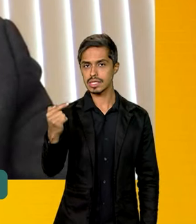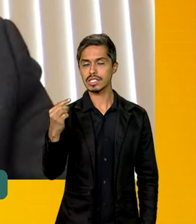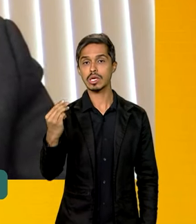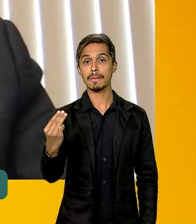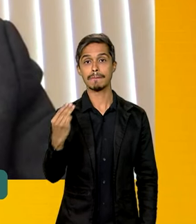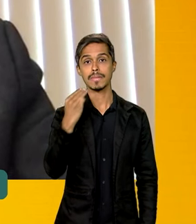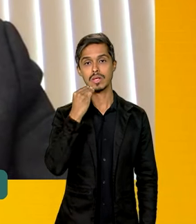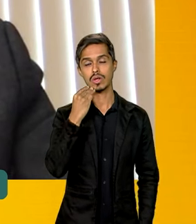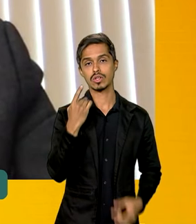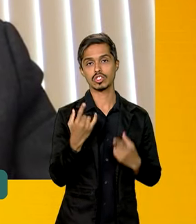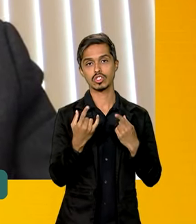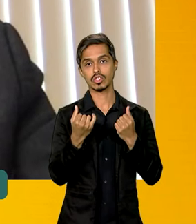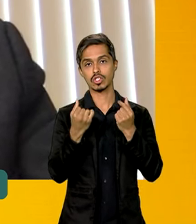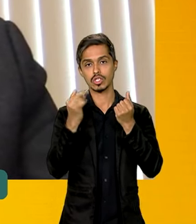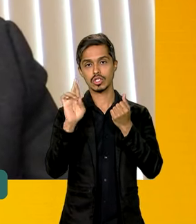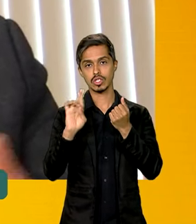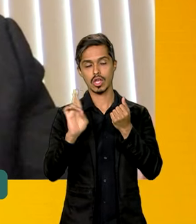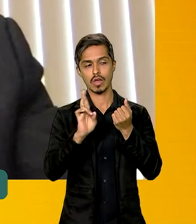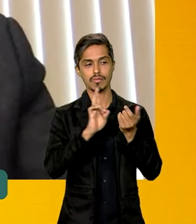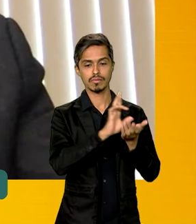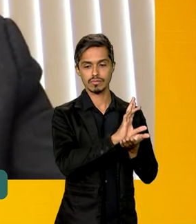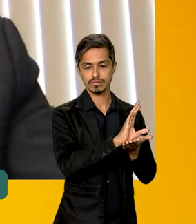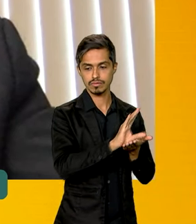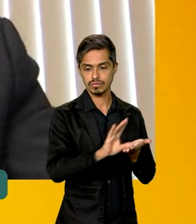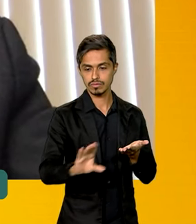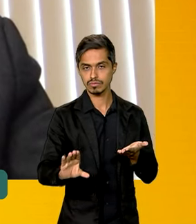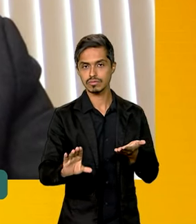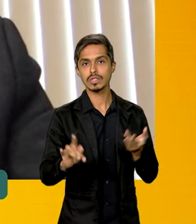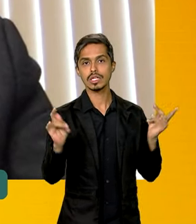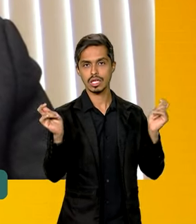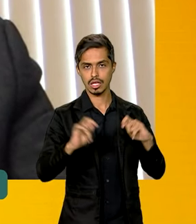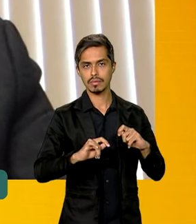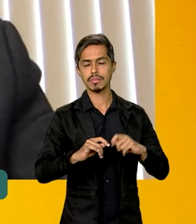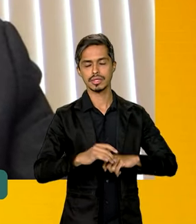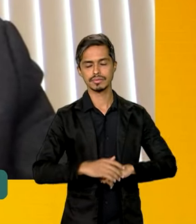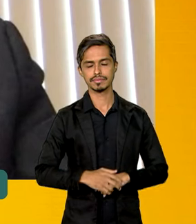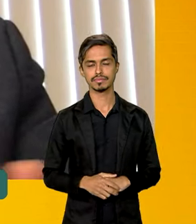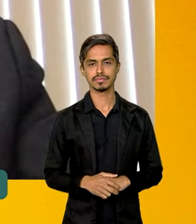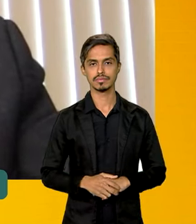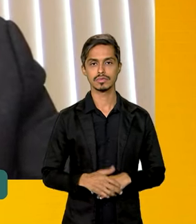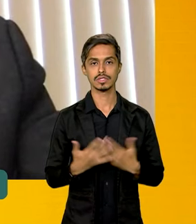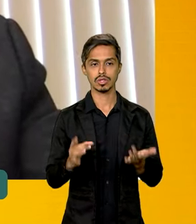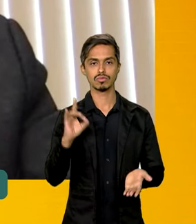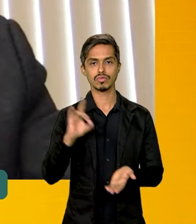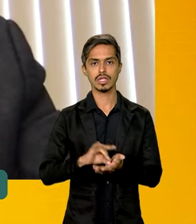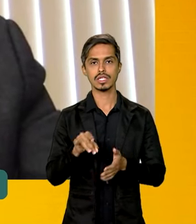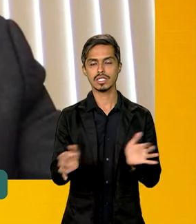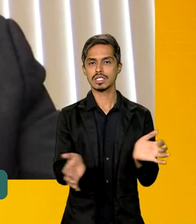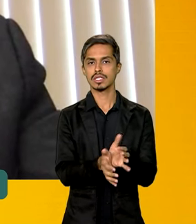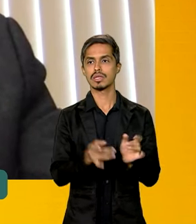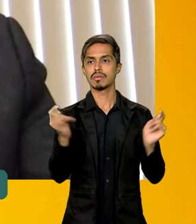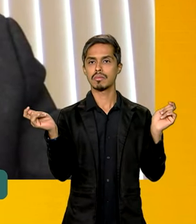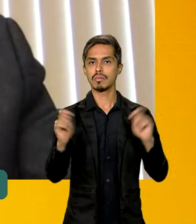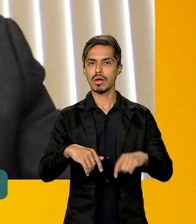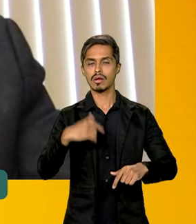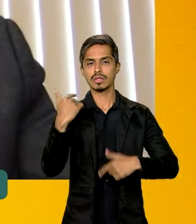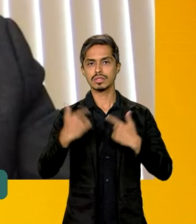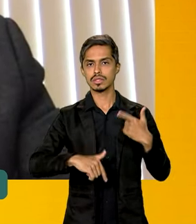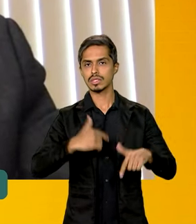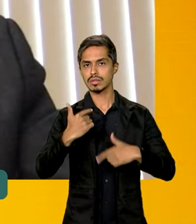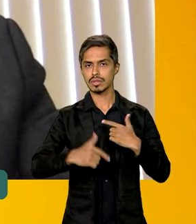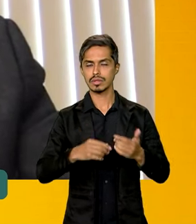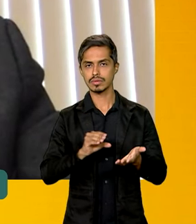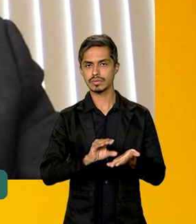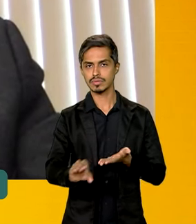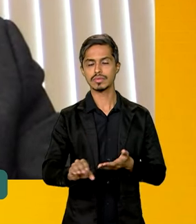para garantir que essas equipes possam ser